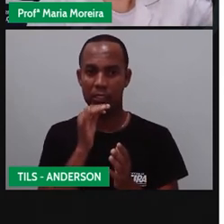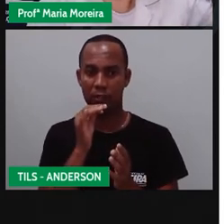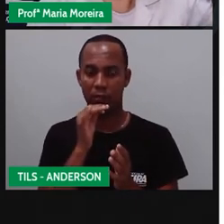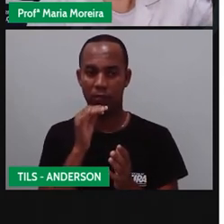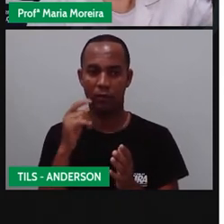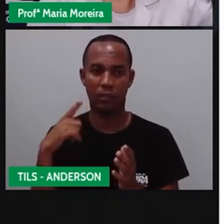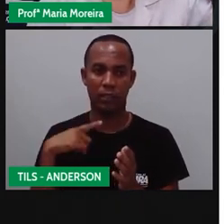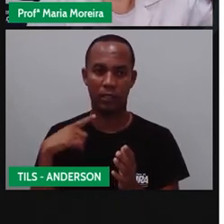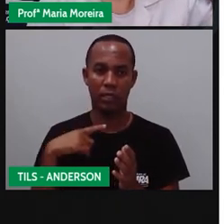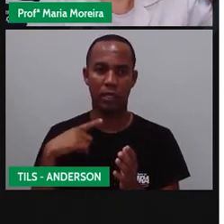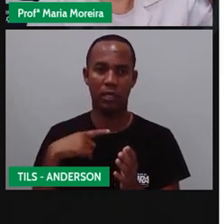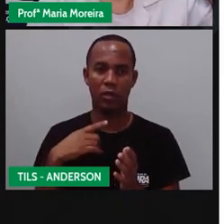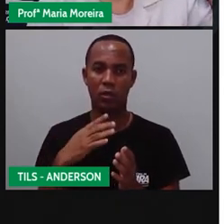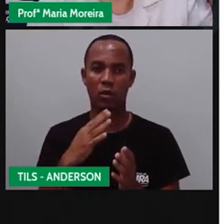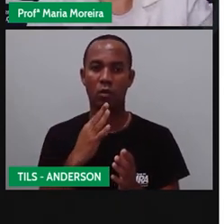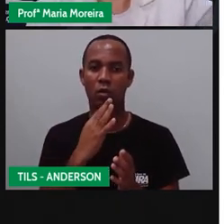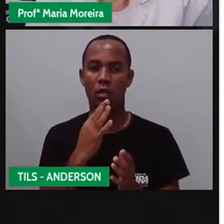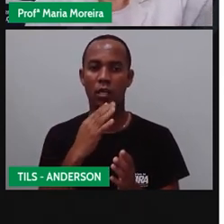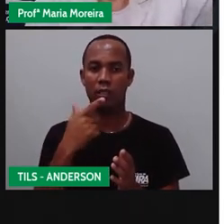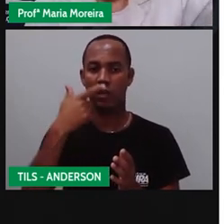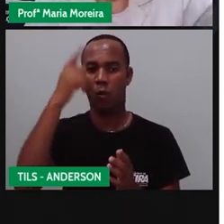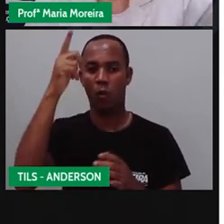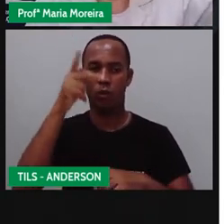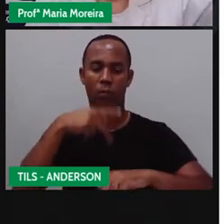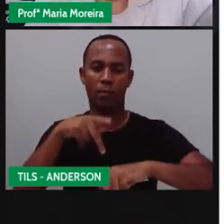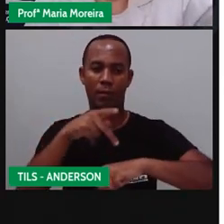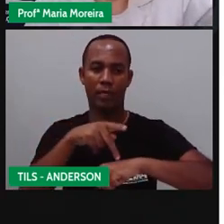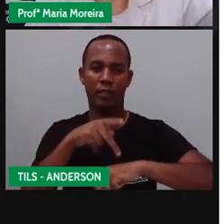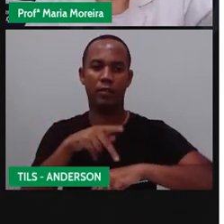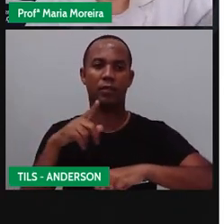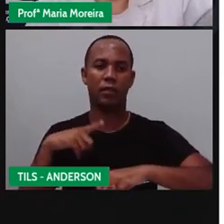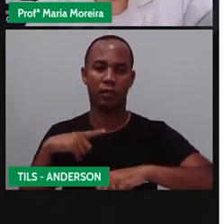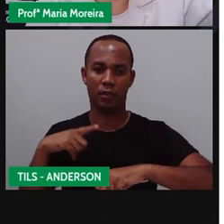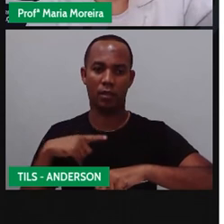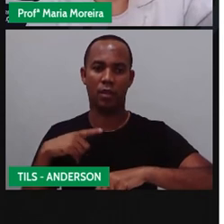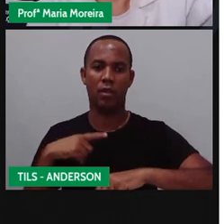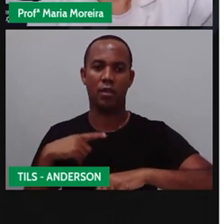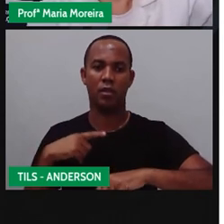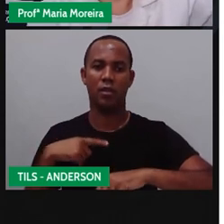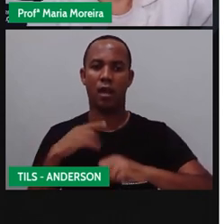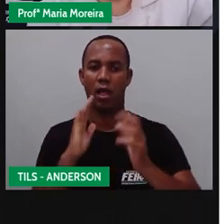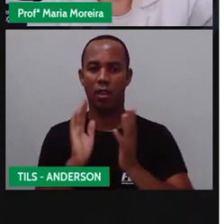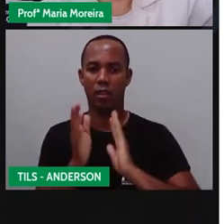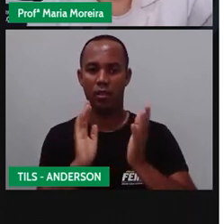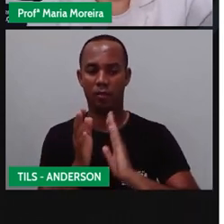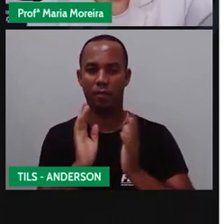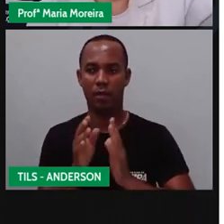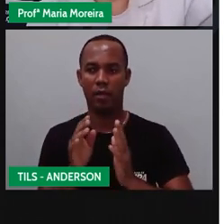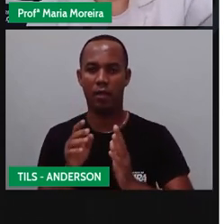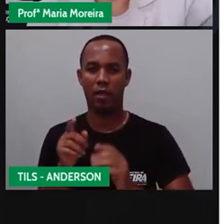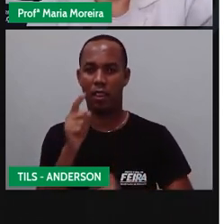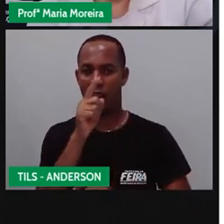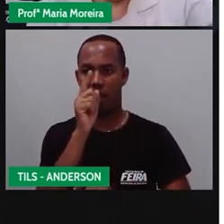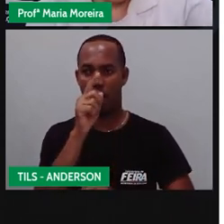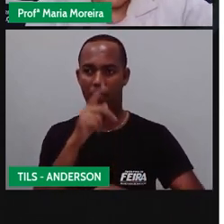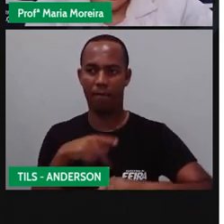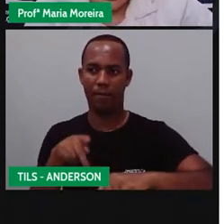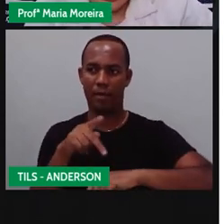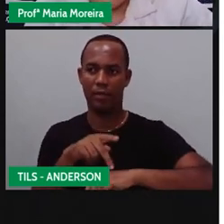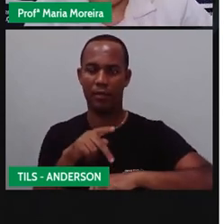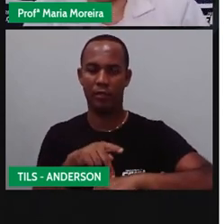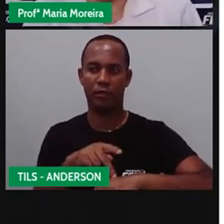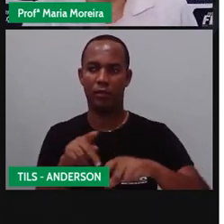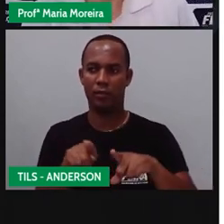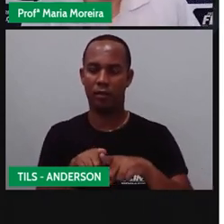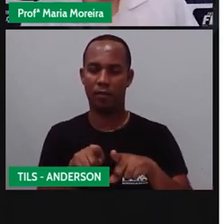Tem alguém que você conhece que mora em outro país? Lá vai ter o quê? A língua de sinais deles. E não a nossa